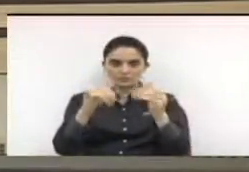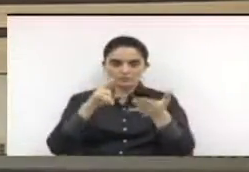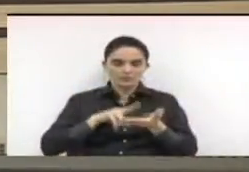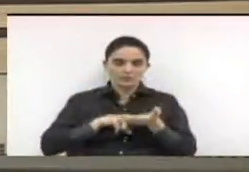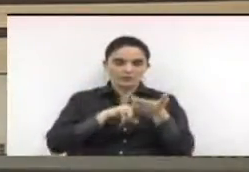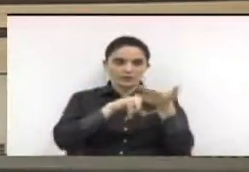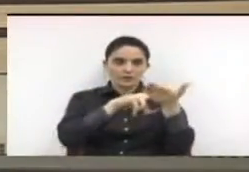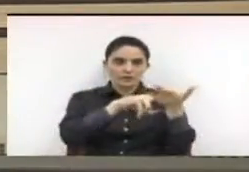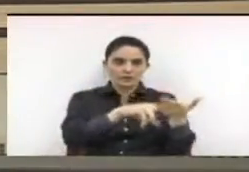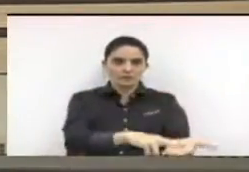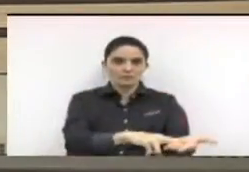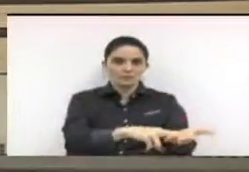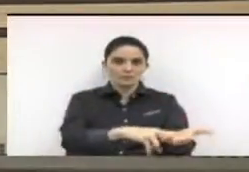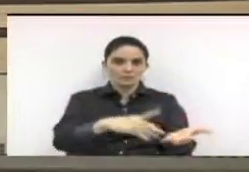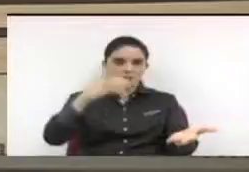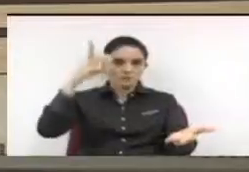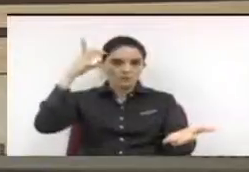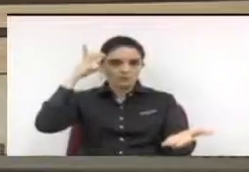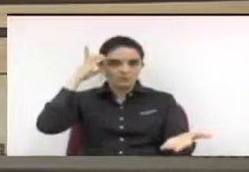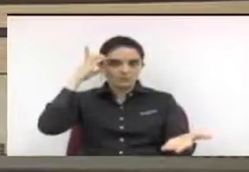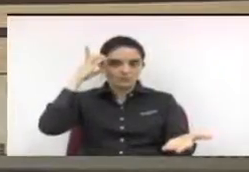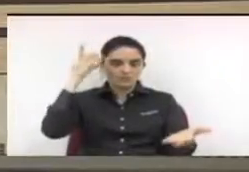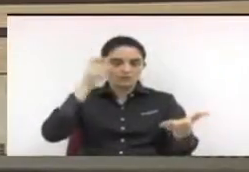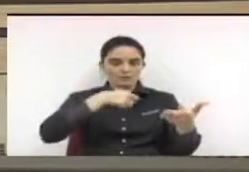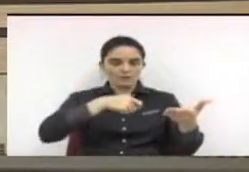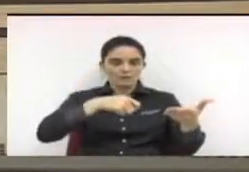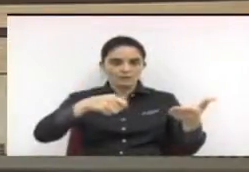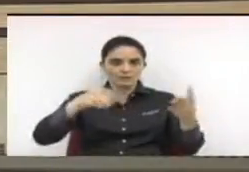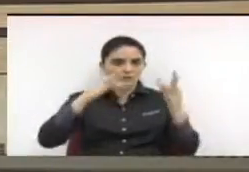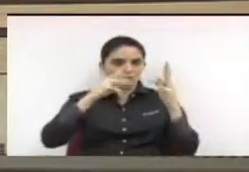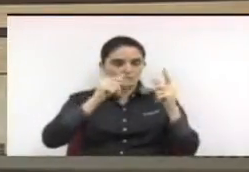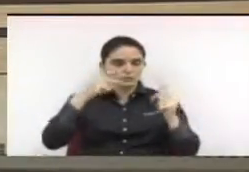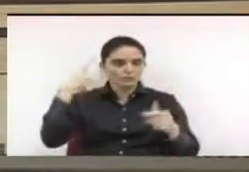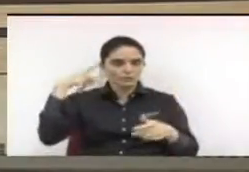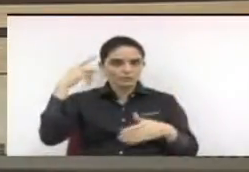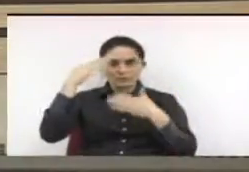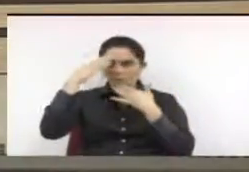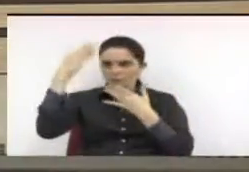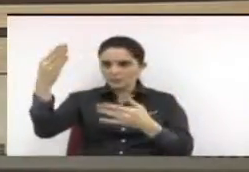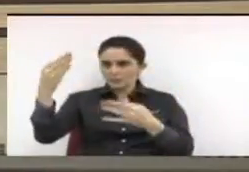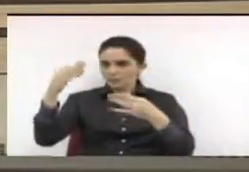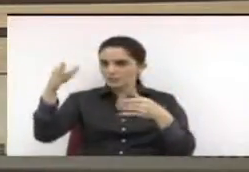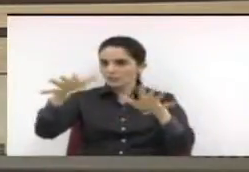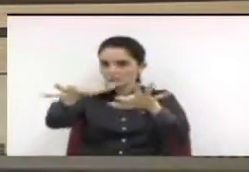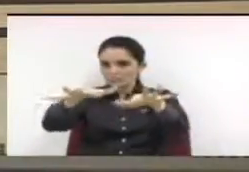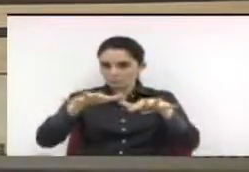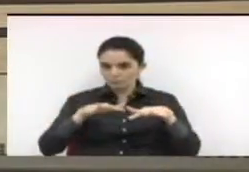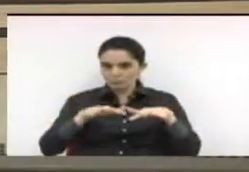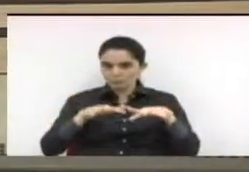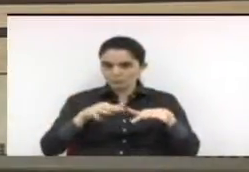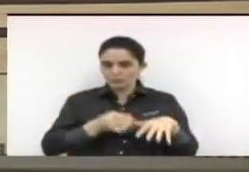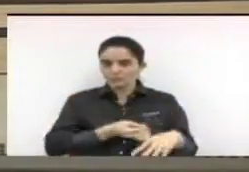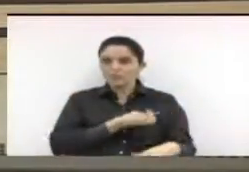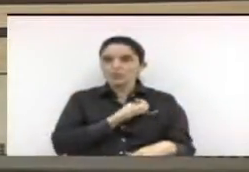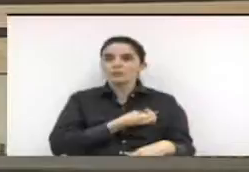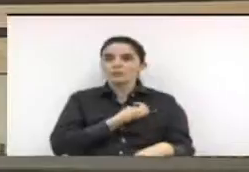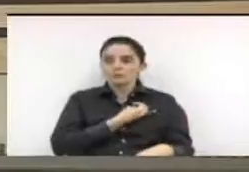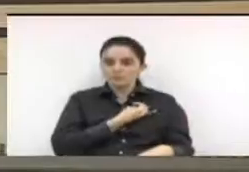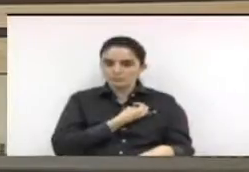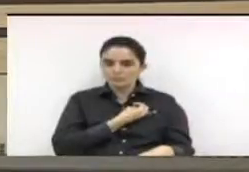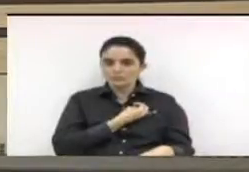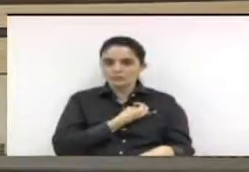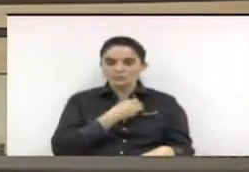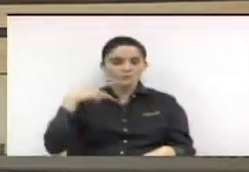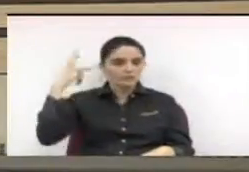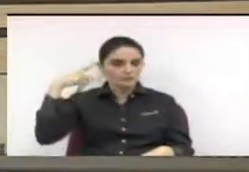encaminhada à presidenta Dilma com assinatura de todos muito obrigado pela presença de todos os pais professores